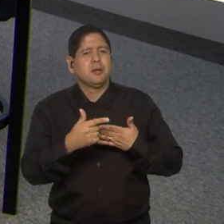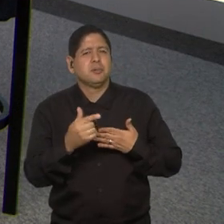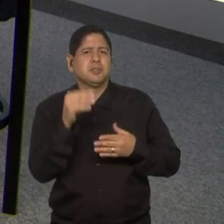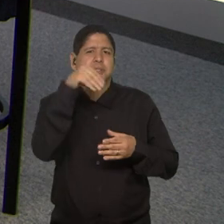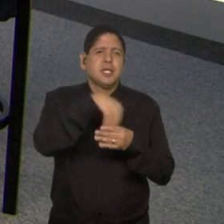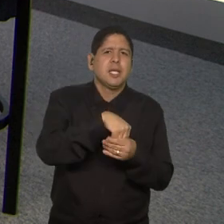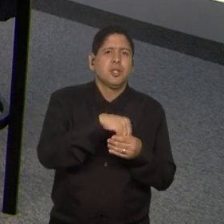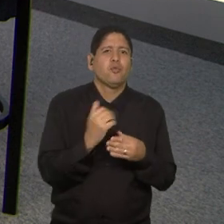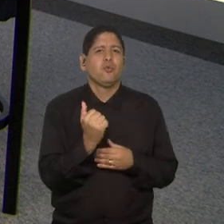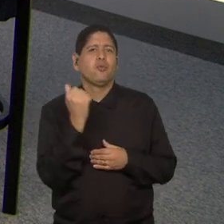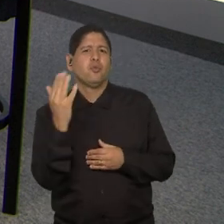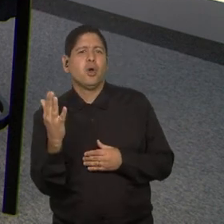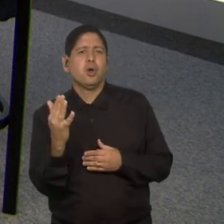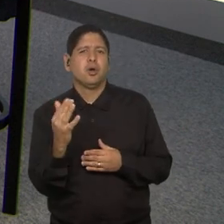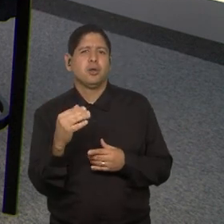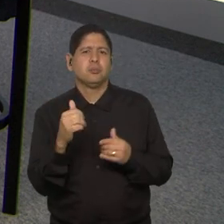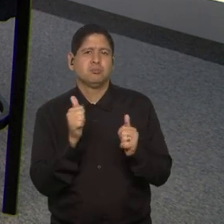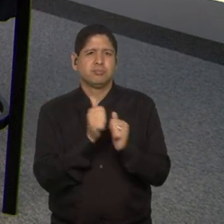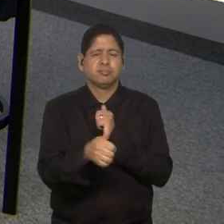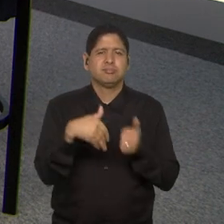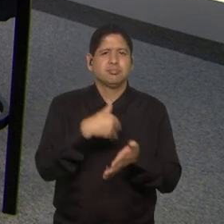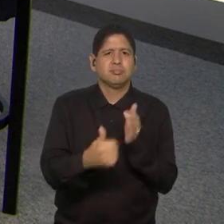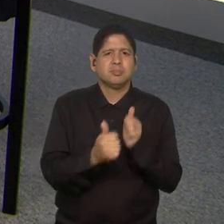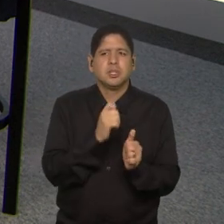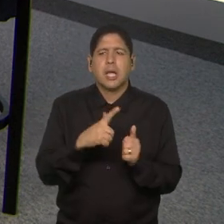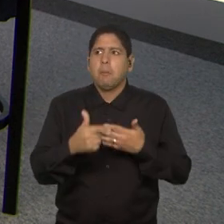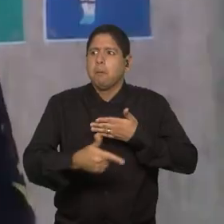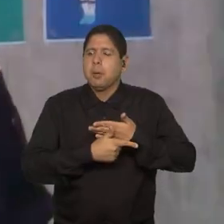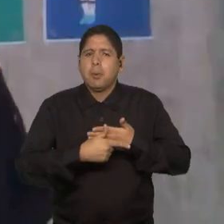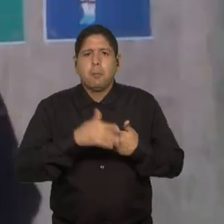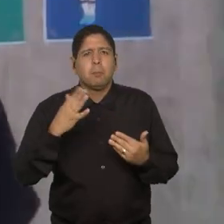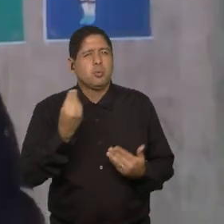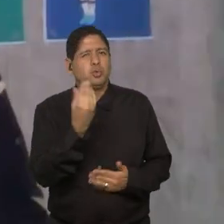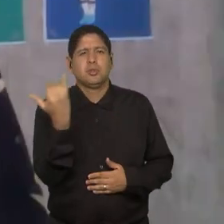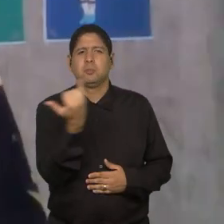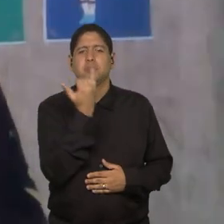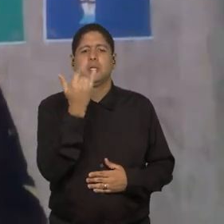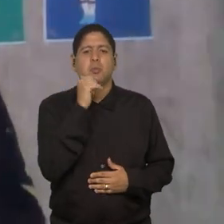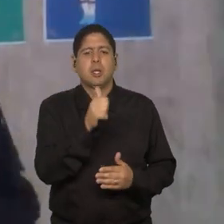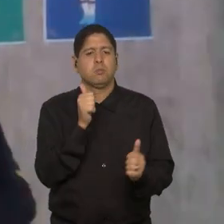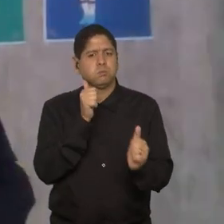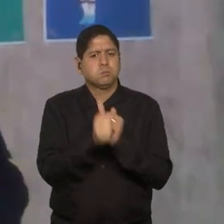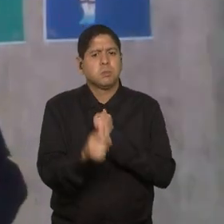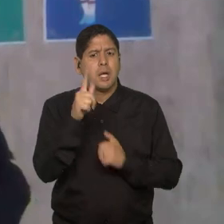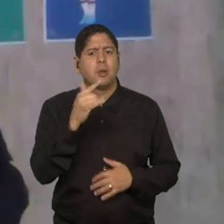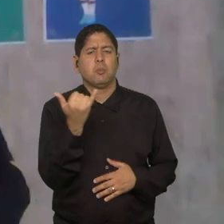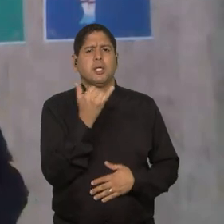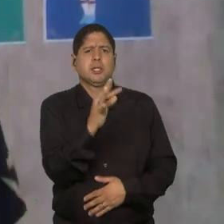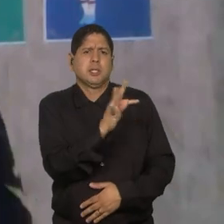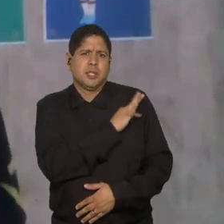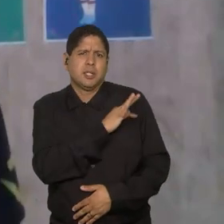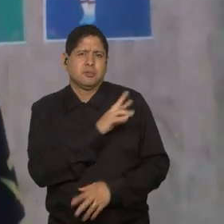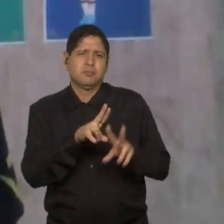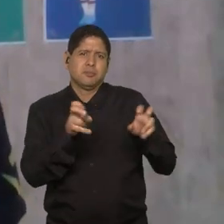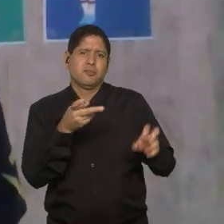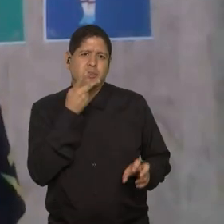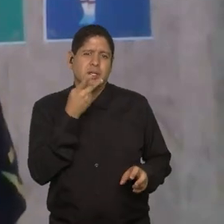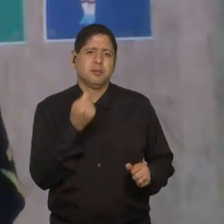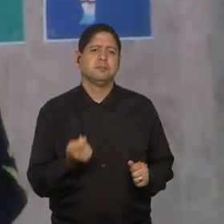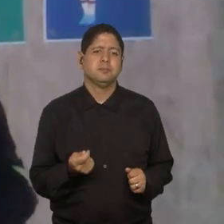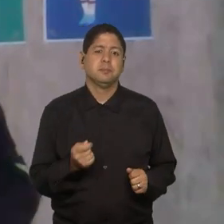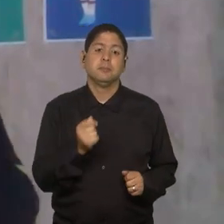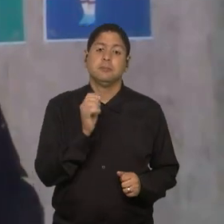quanto fora de campo. Vai exercer um papel super importante. Ela é uma jogadora importante, tecnicamente, falando para a seleção,